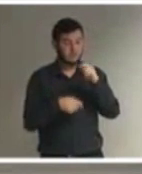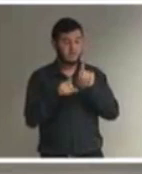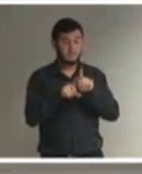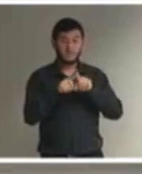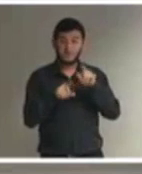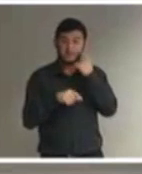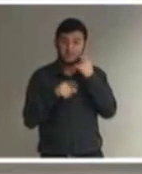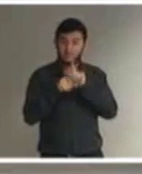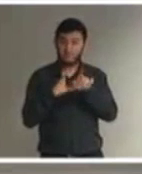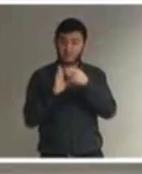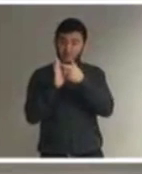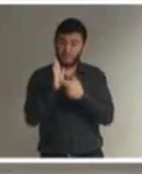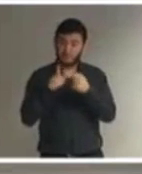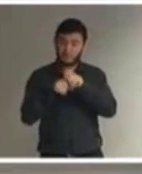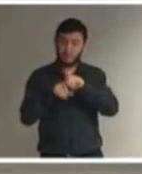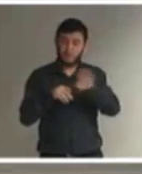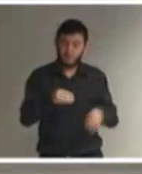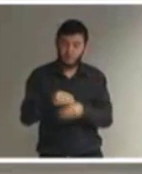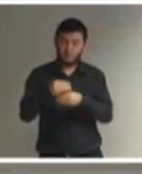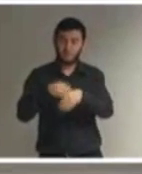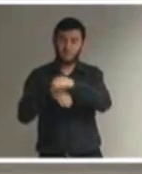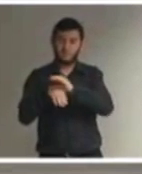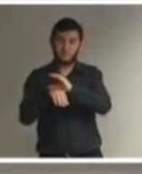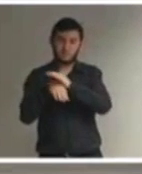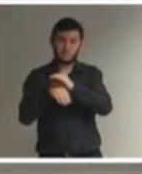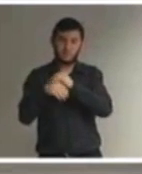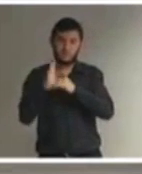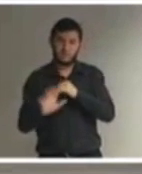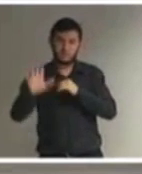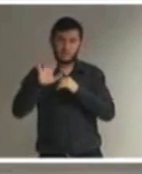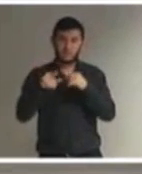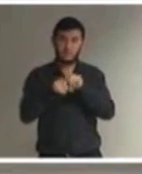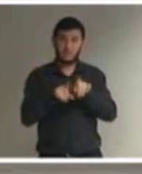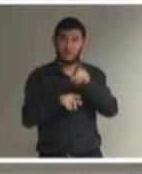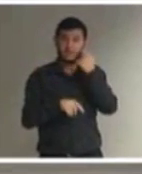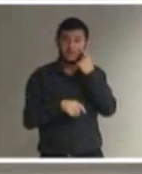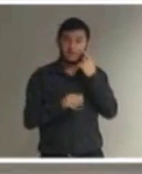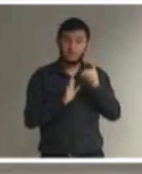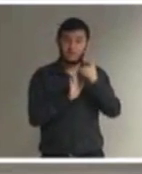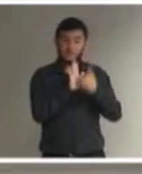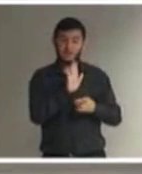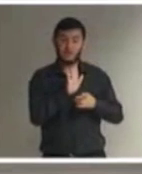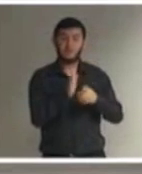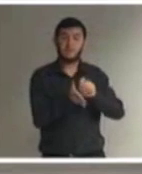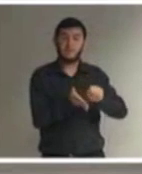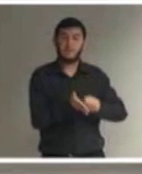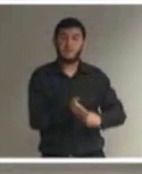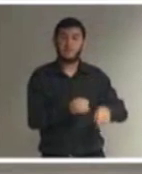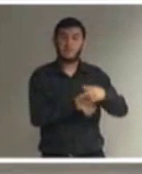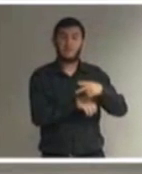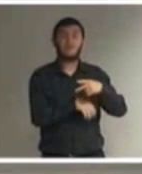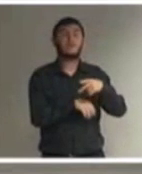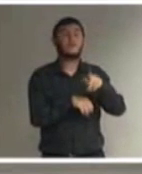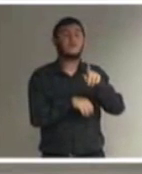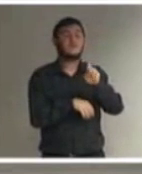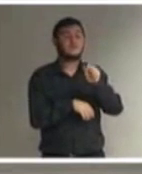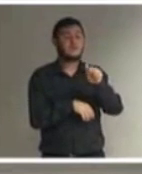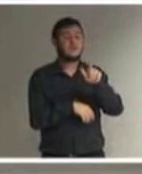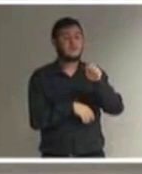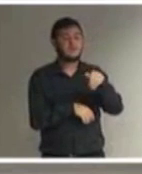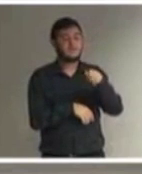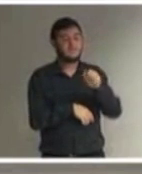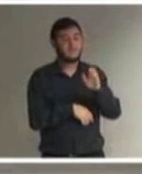Constituição brasileira também. Bem, a Declaração de Salamanca não chegou a ser formalmente ratificada, mas ela é um